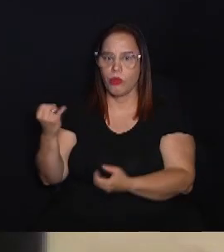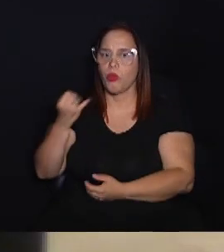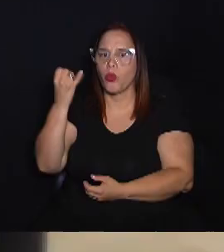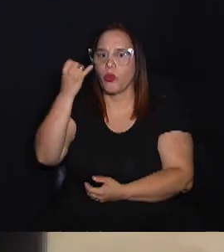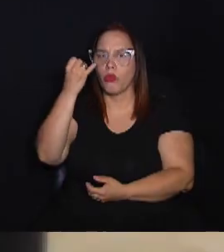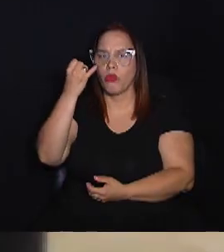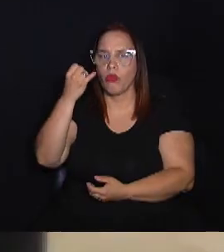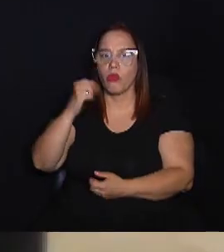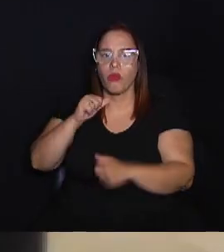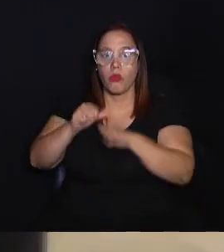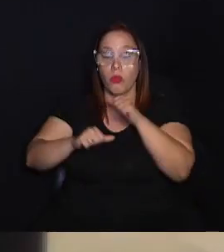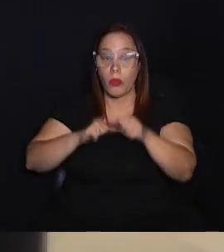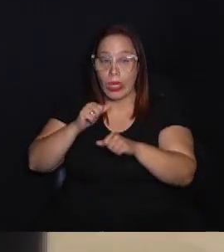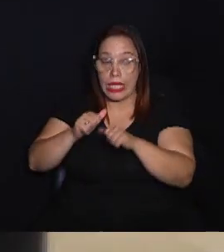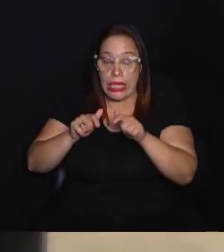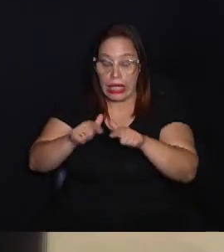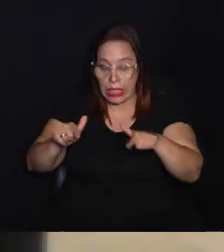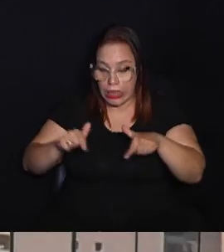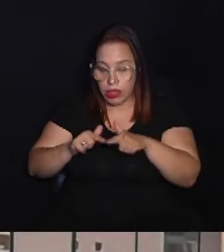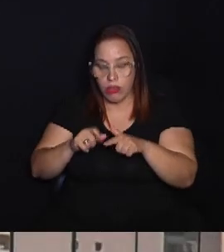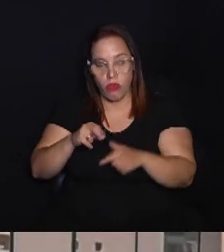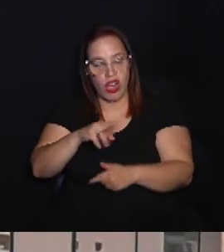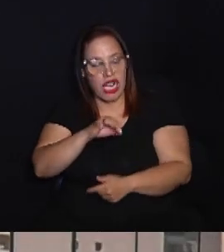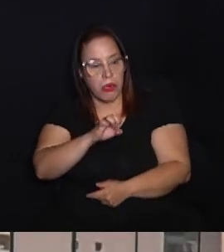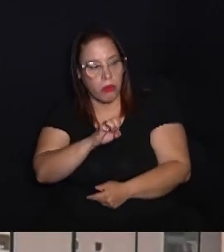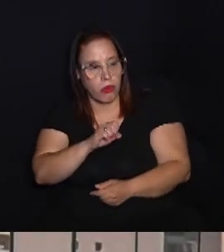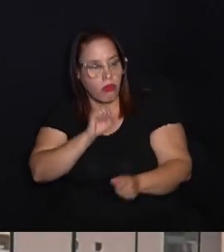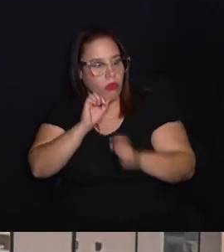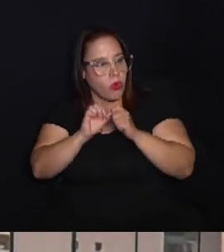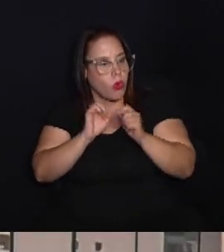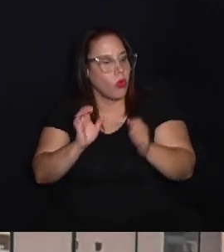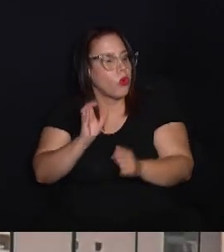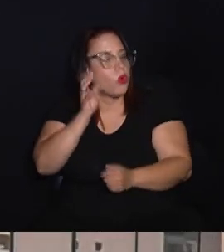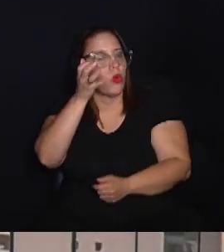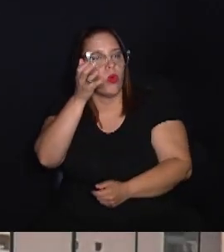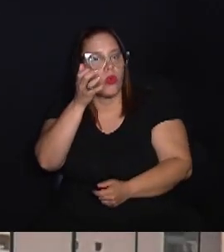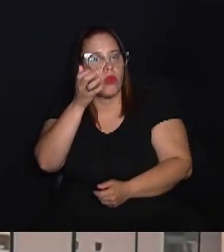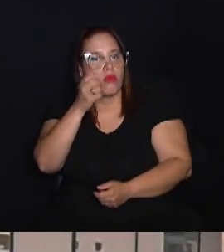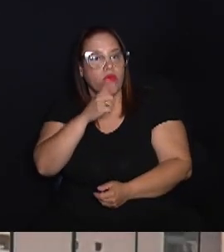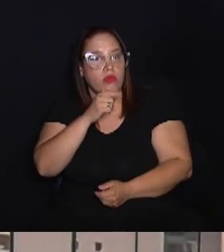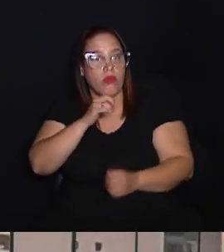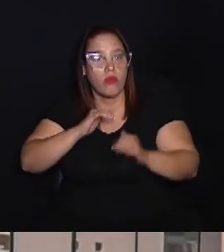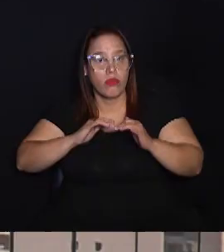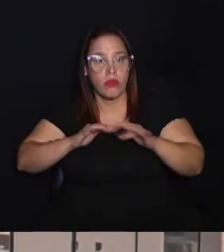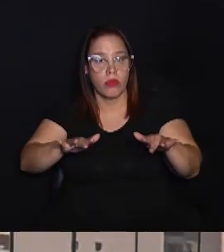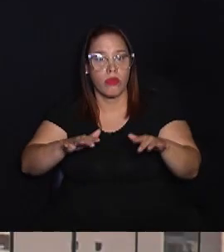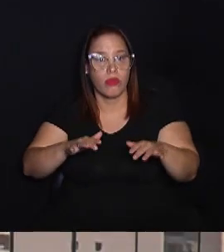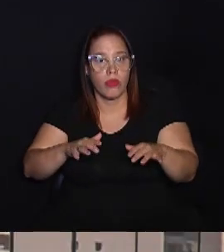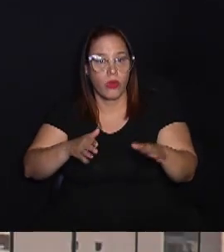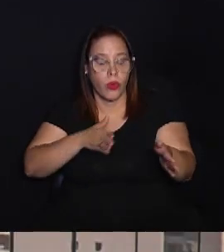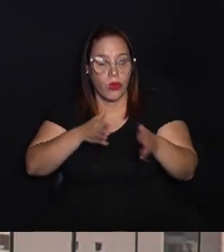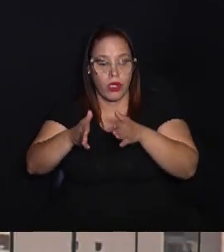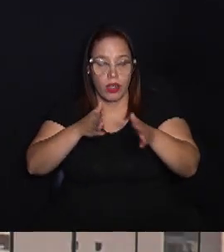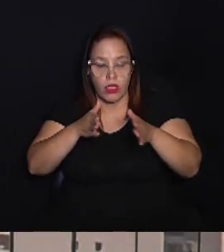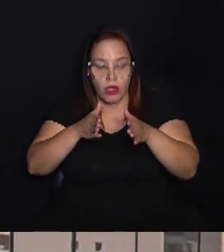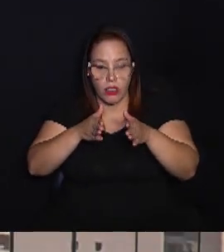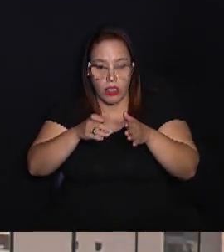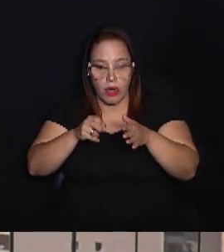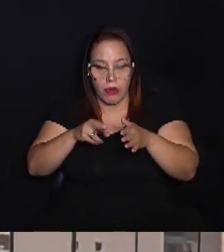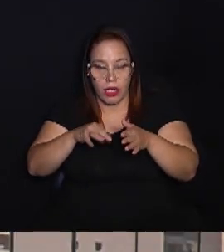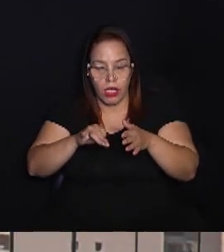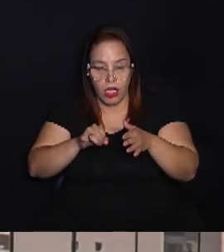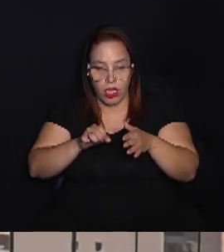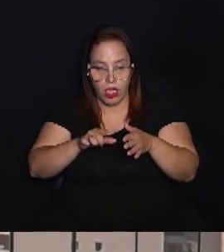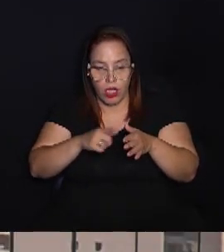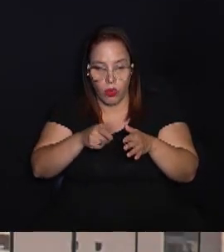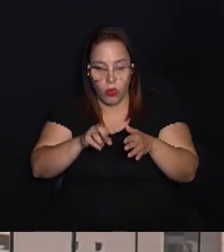muito importantes para mudar esse cenário. Felipe, onde é que acontece o maior desperdício nesse caminho da água? Entre a